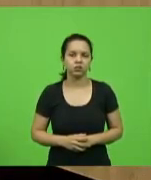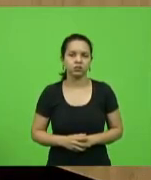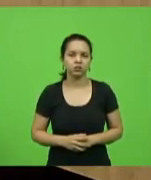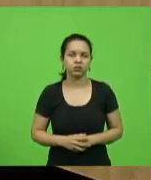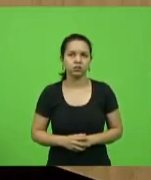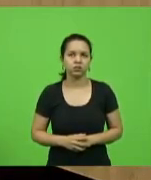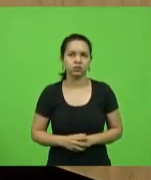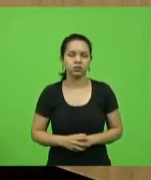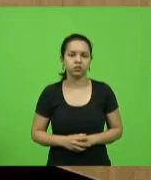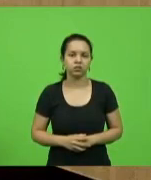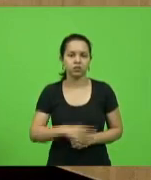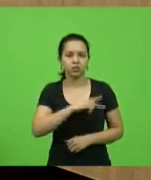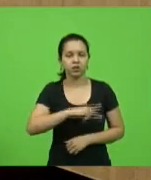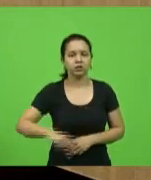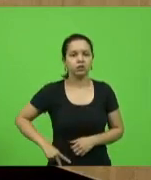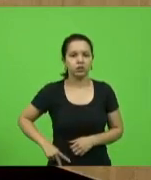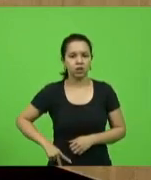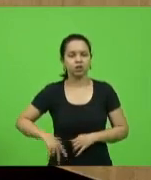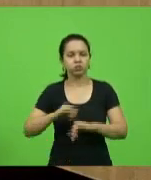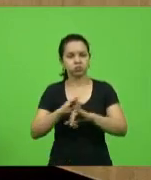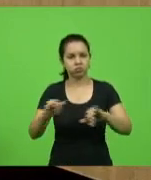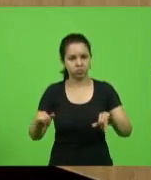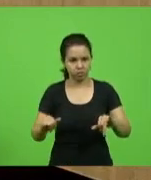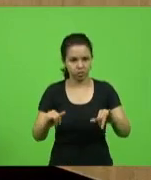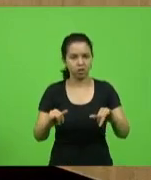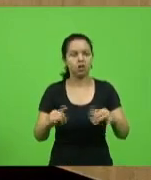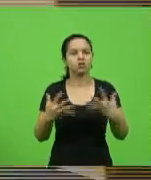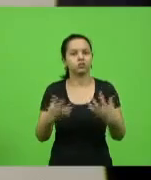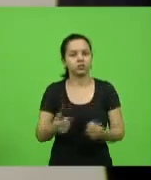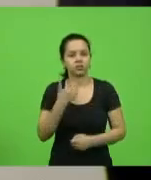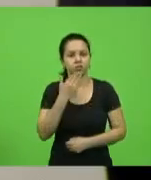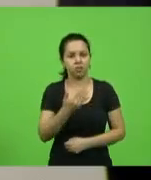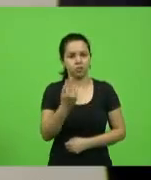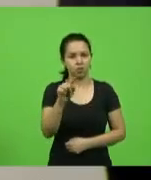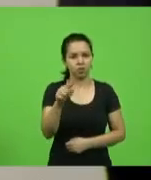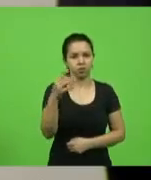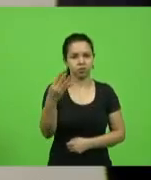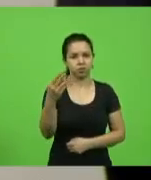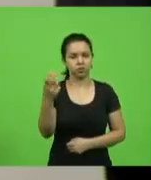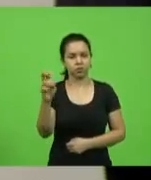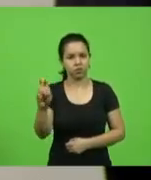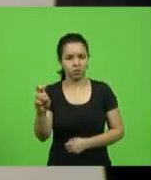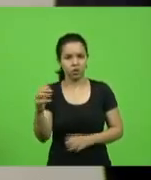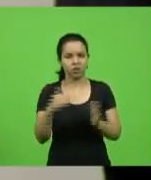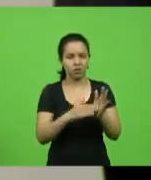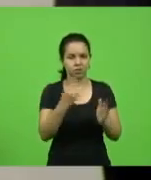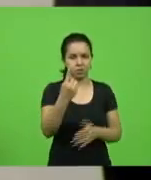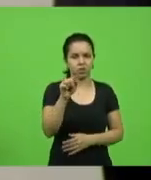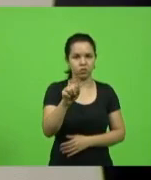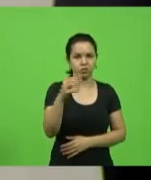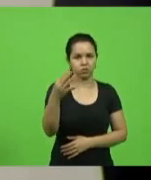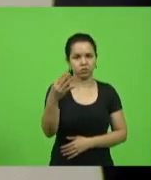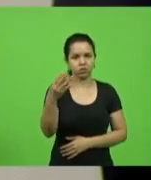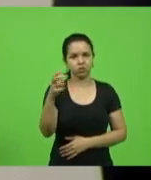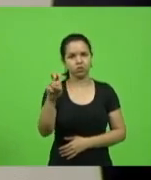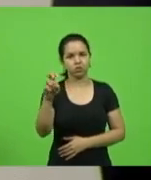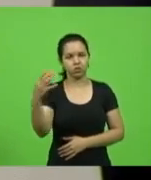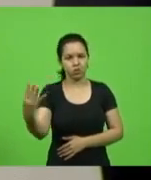A presidência comunica que defere os seguintes requerimentos, de números 1.452 a 1.454.